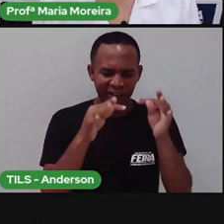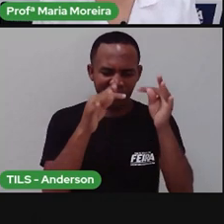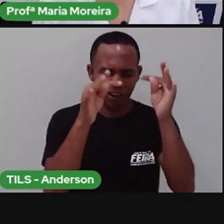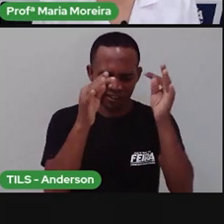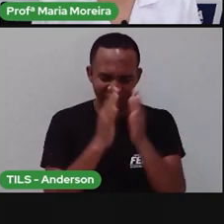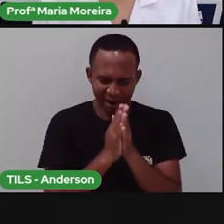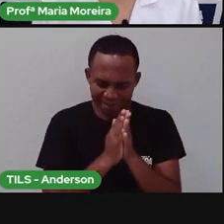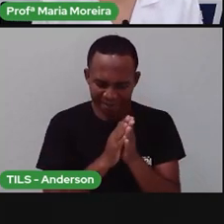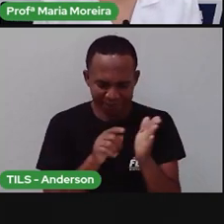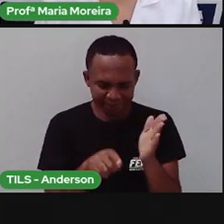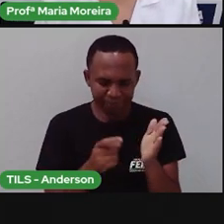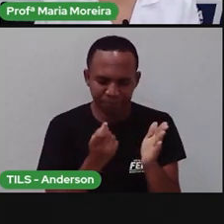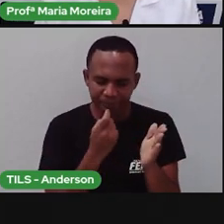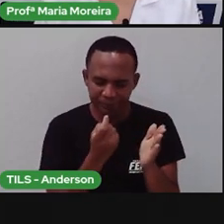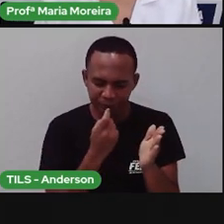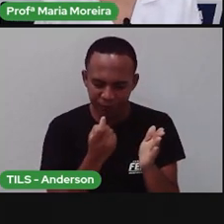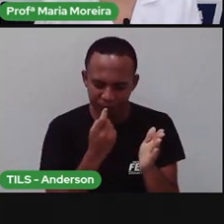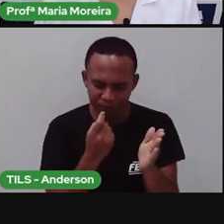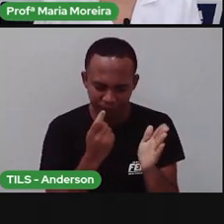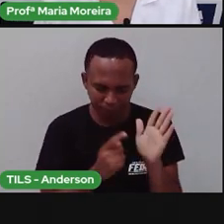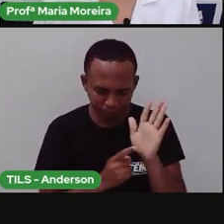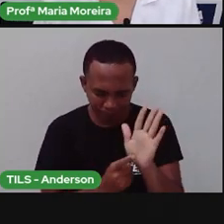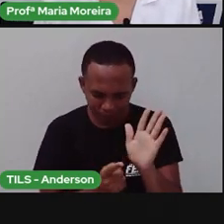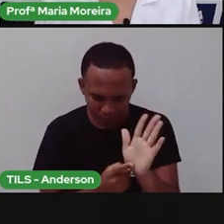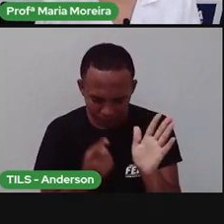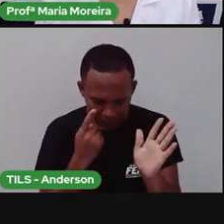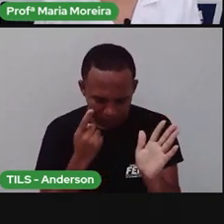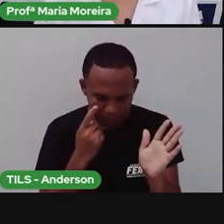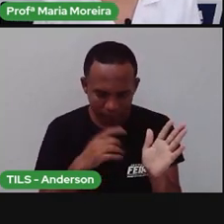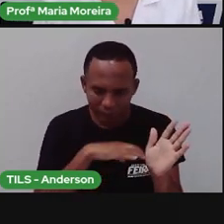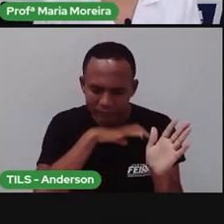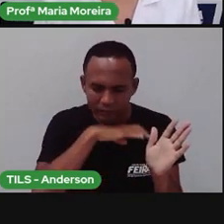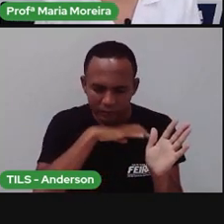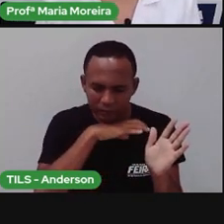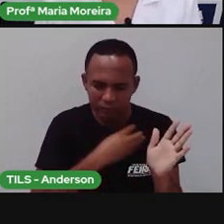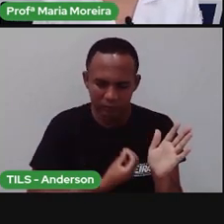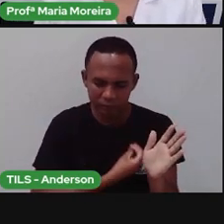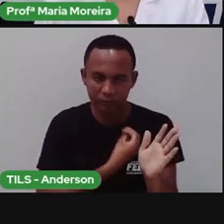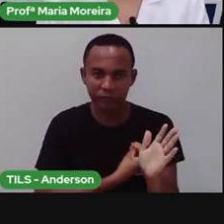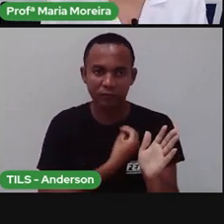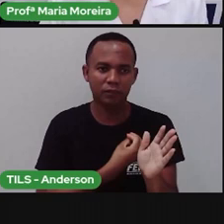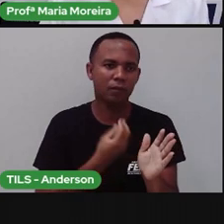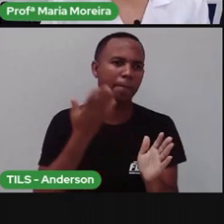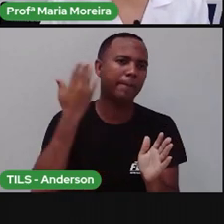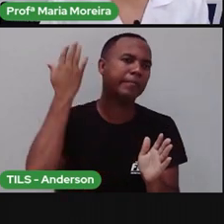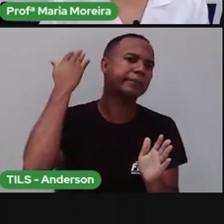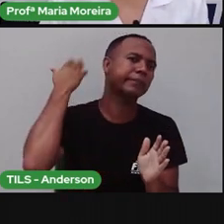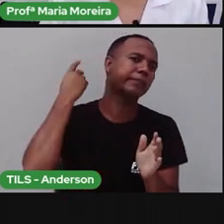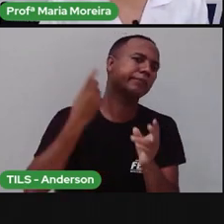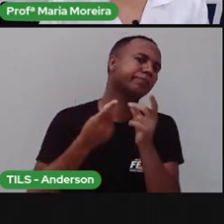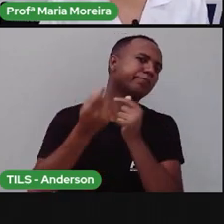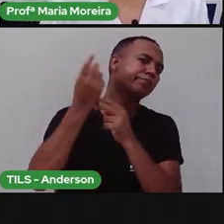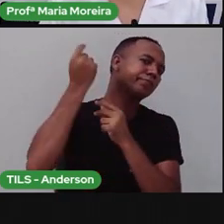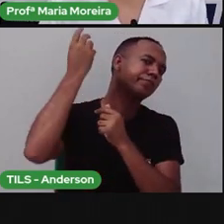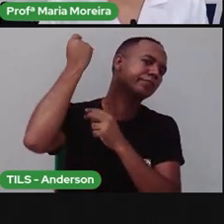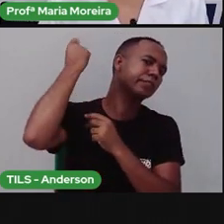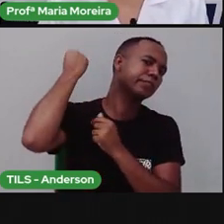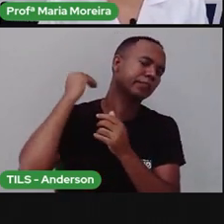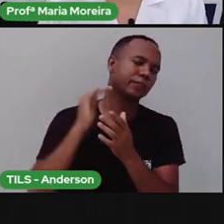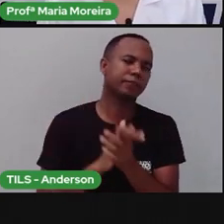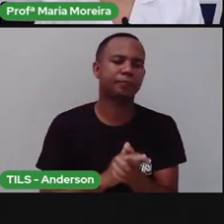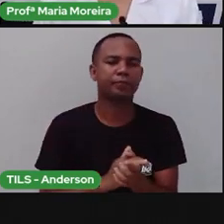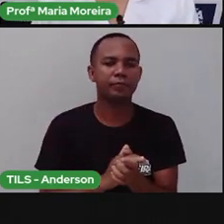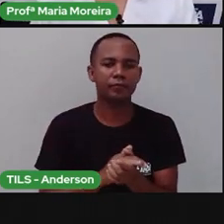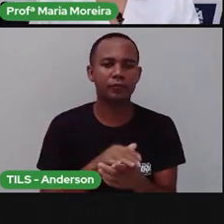esses fósseis, eles mostram que os animais e outros organismos que viveram no passado são diferentes dos atuais. Não é isso?